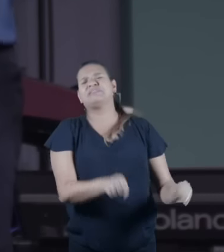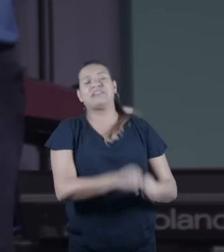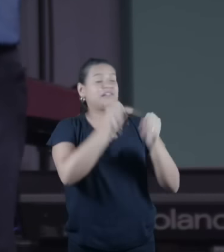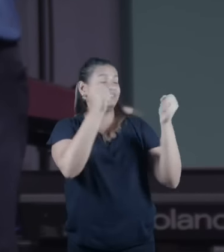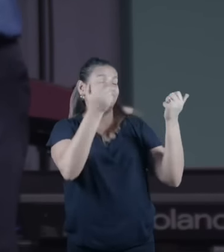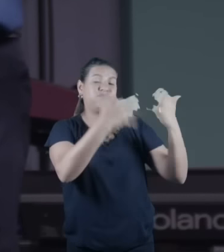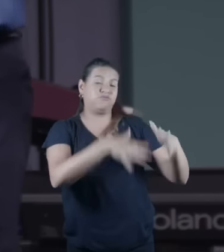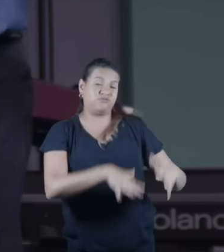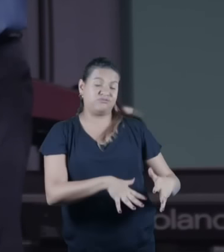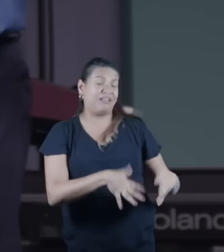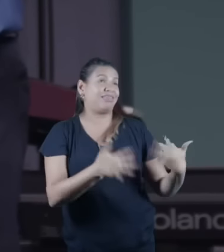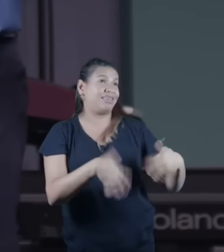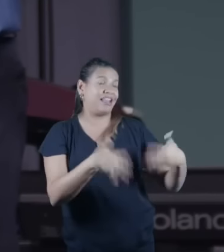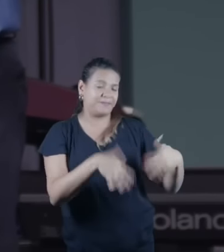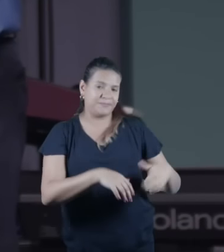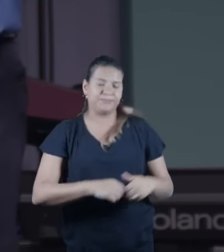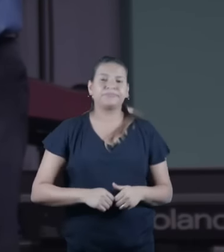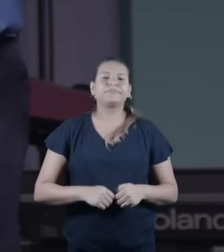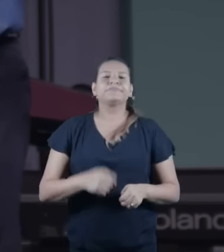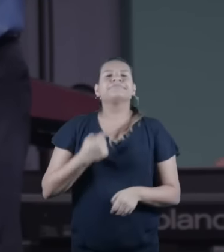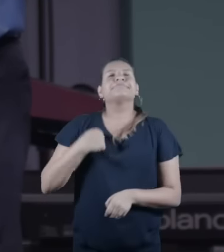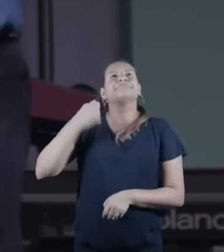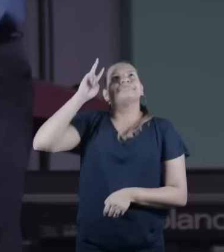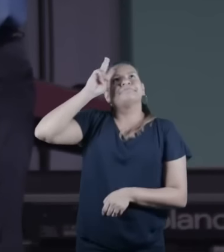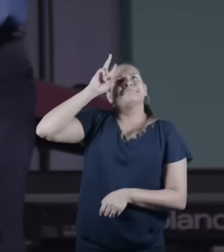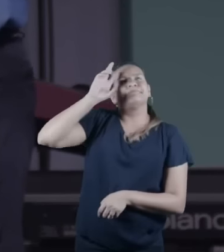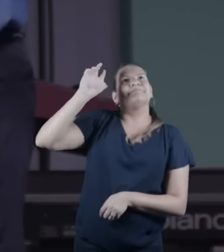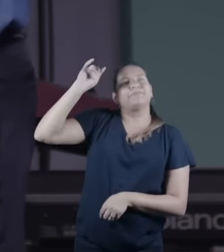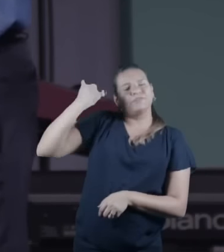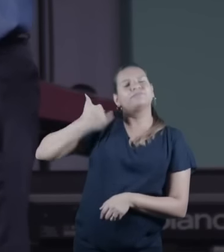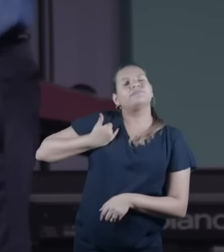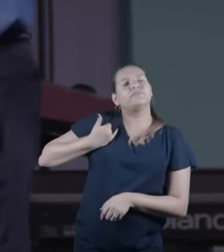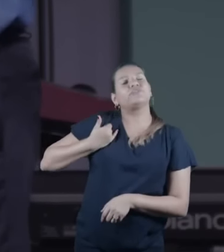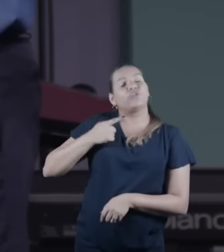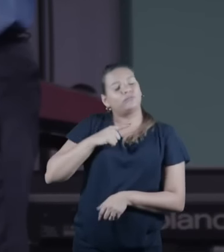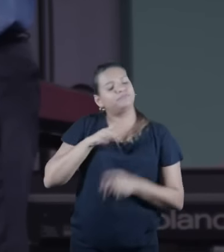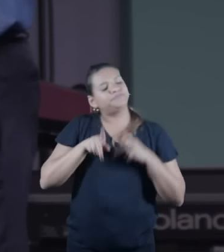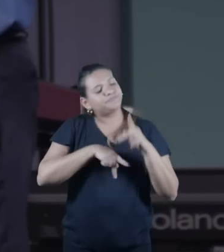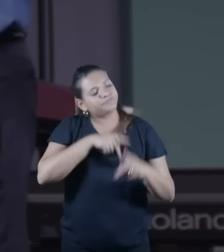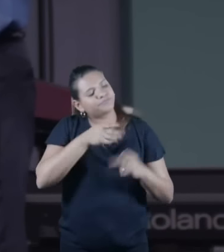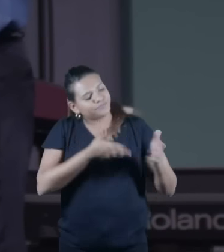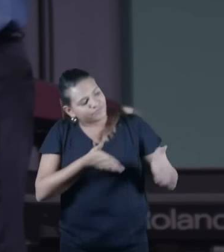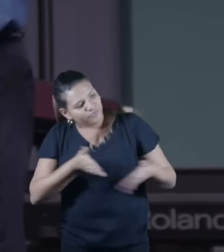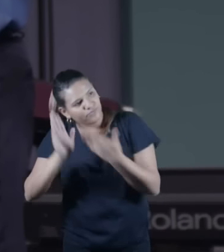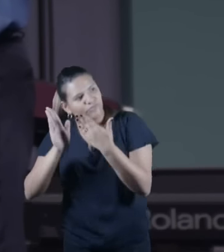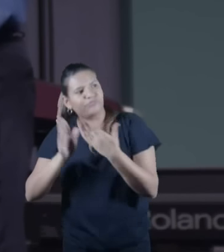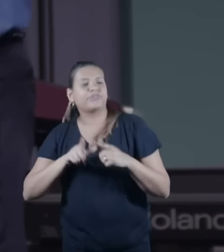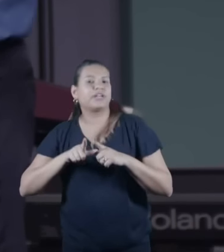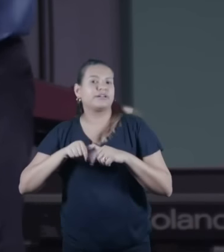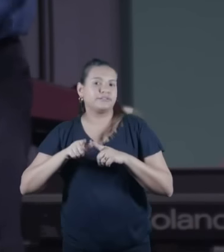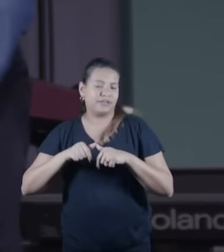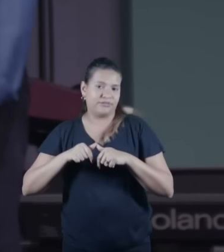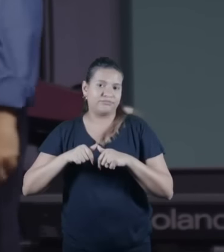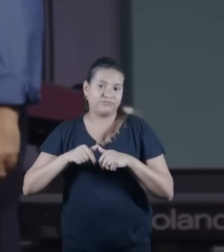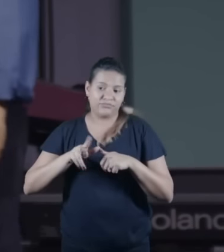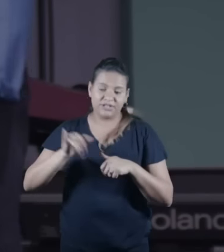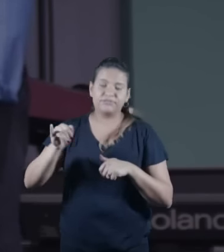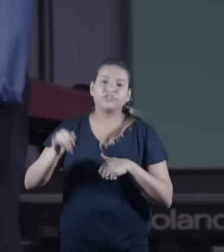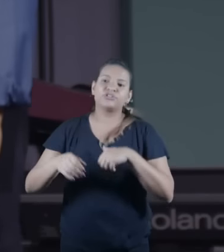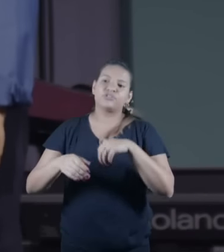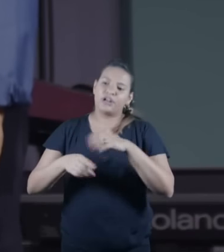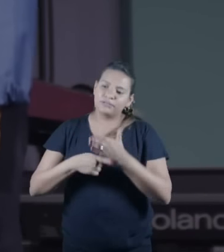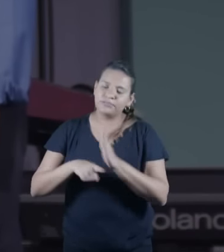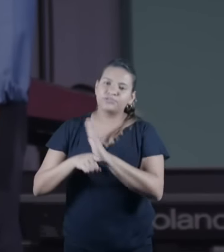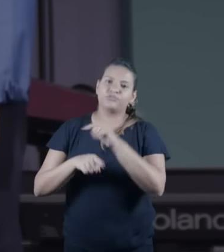leva um povo para Israel faz uma oferta lá para o povo judeu que eu vou abençoar a igreja